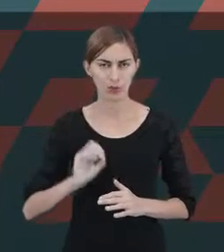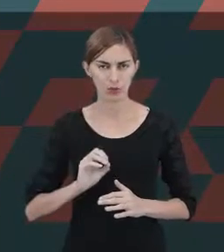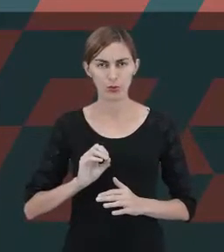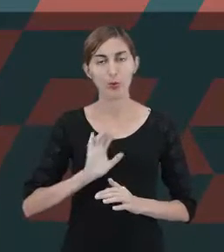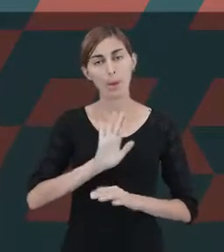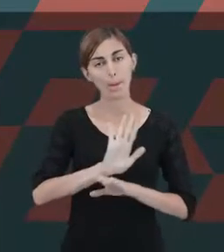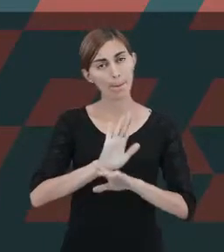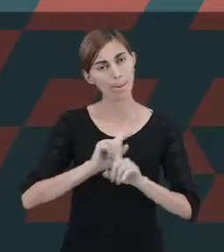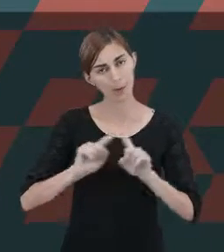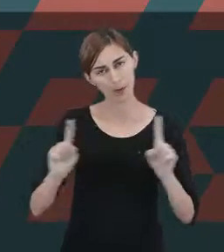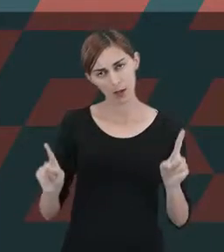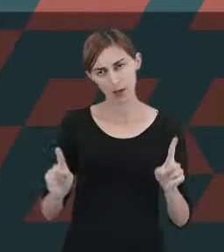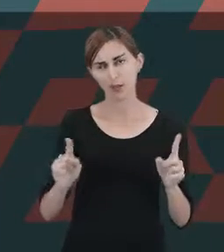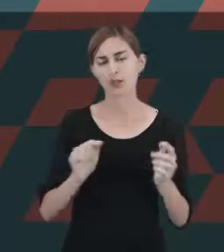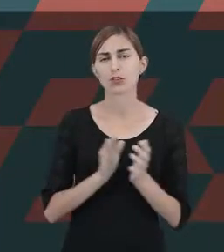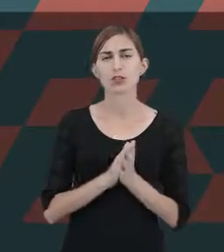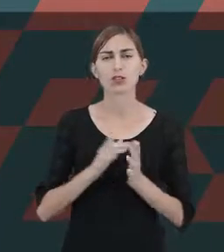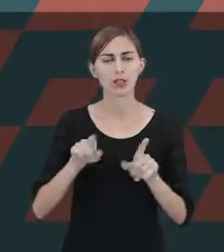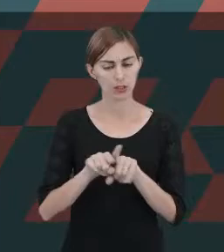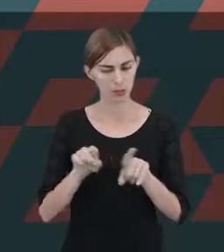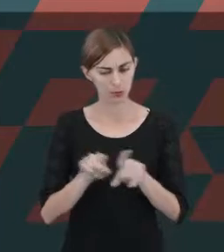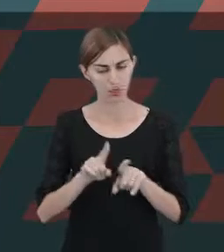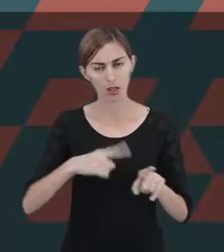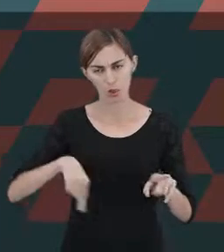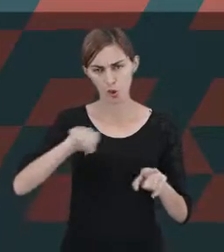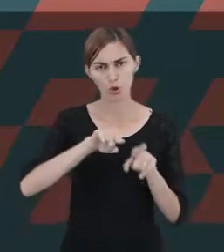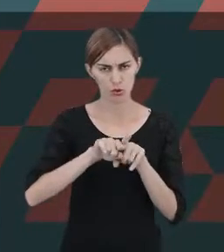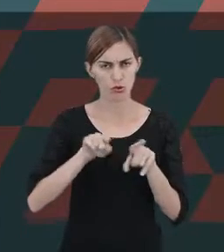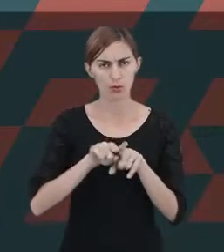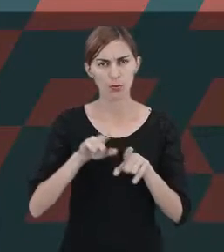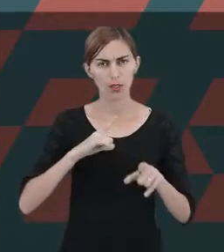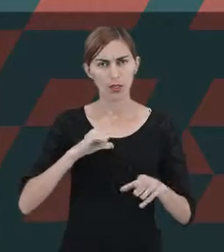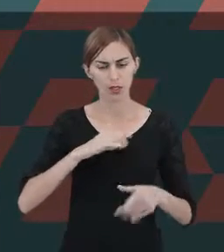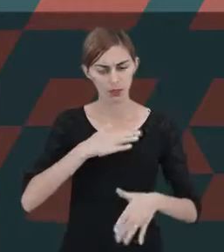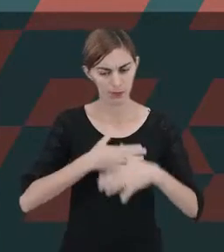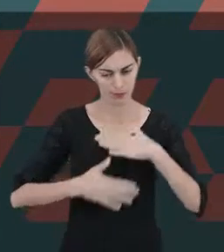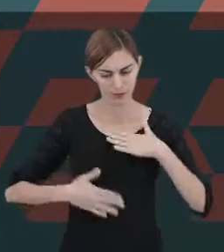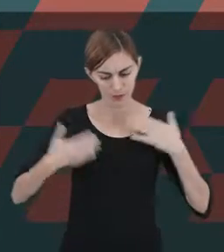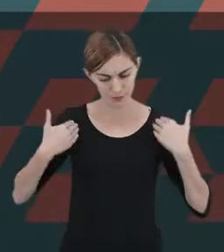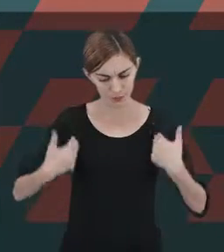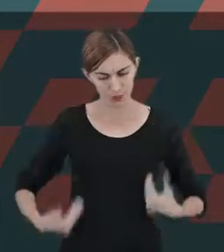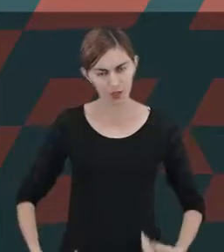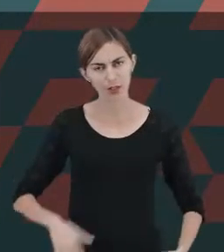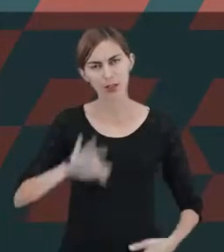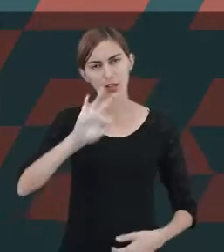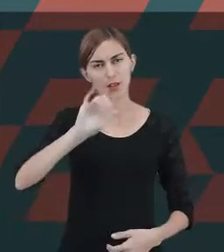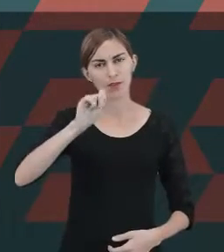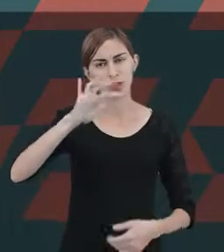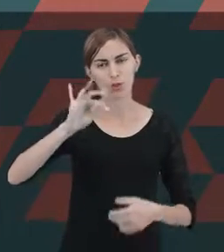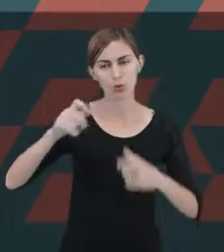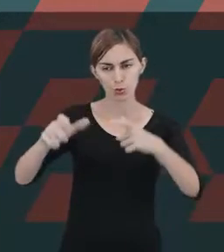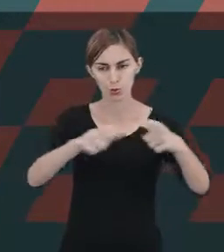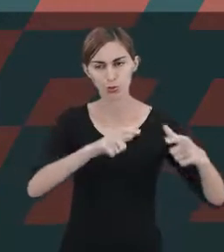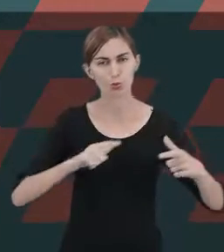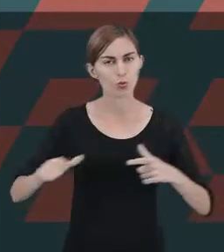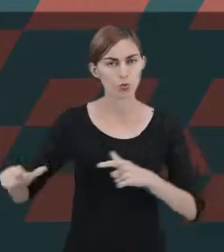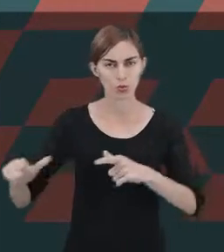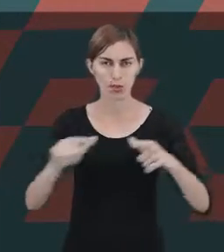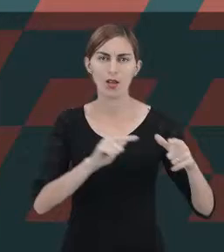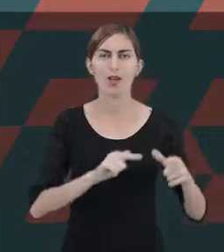contrapartida, nós também somos formados a partir de fatores ambientais ou seja,